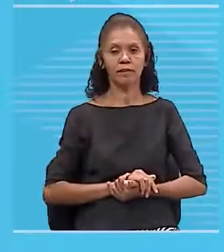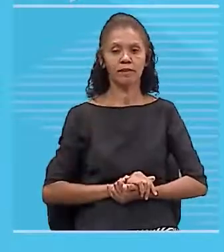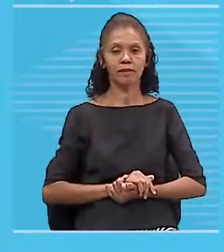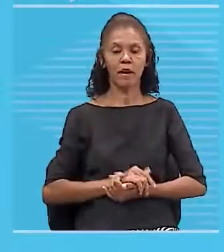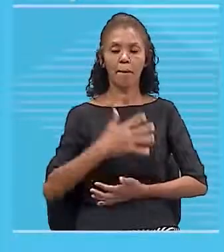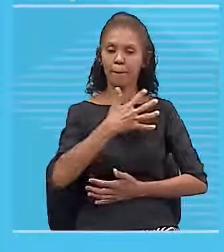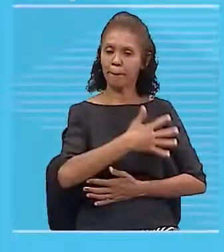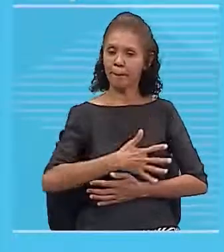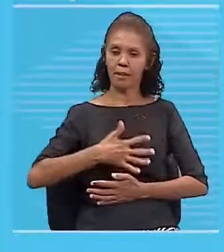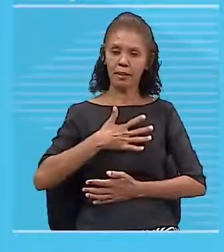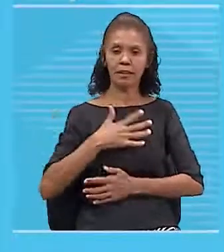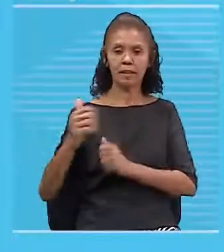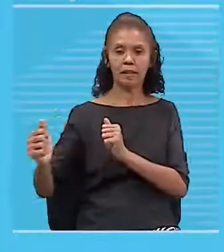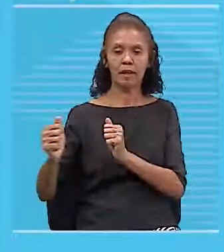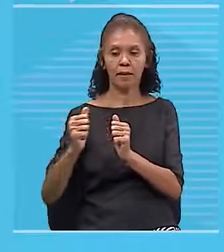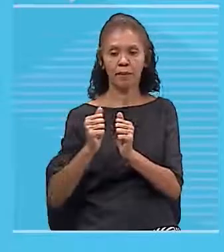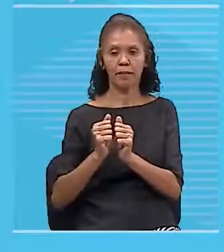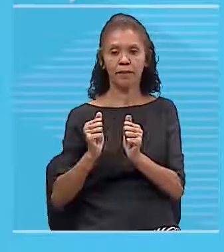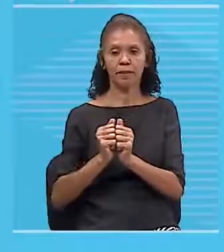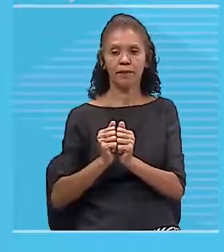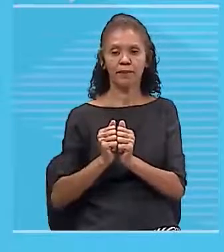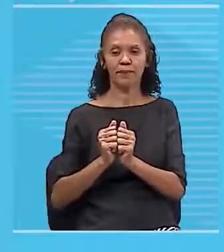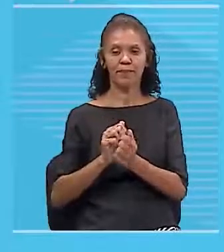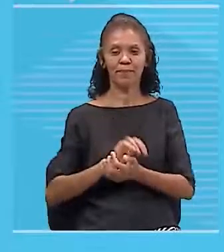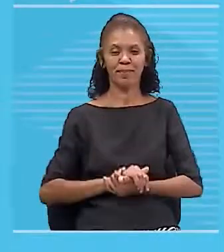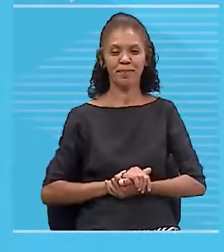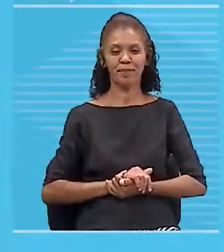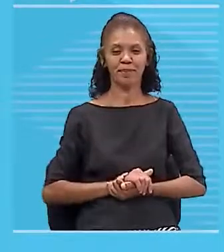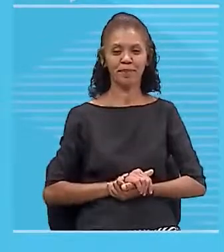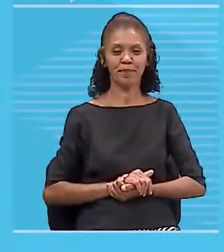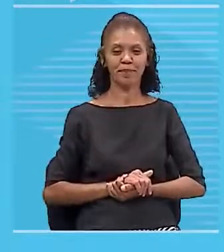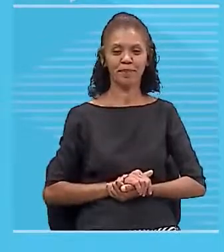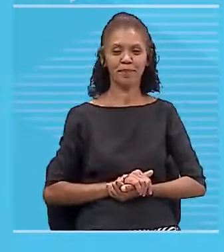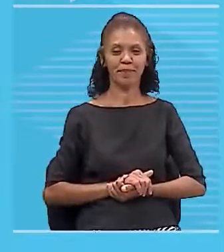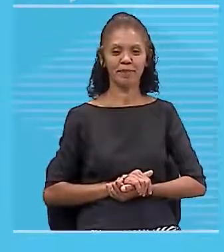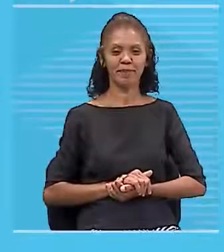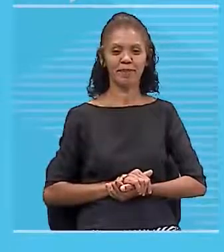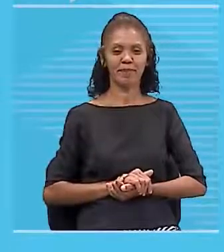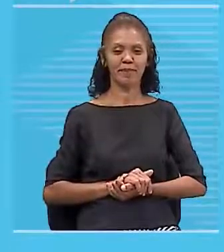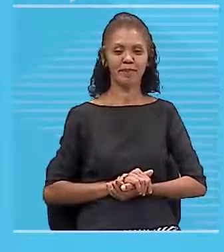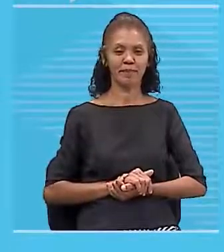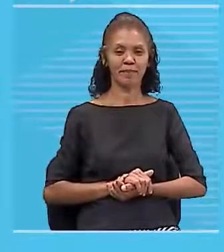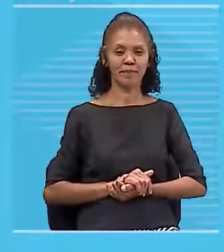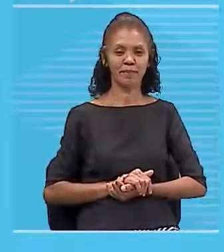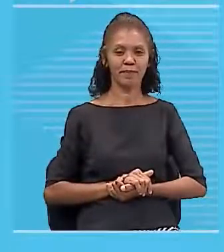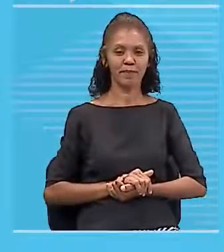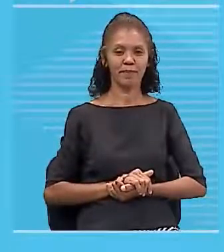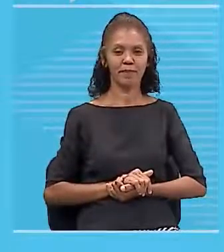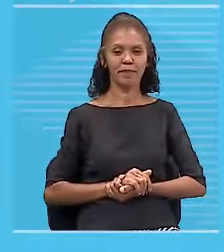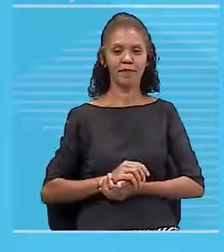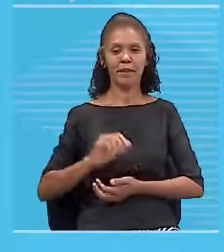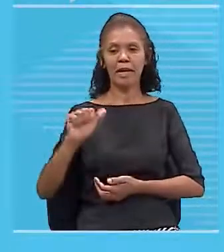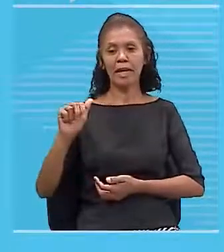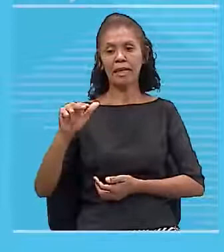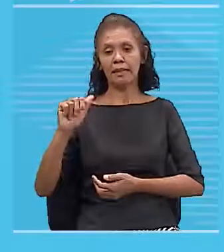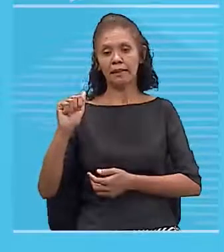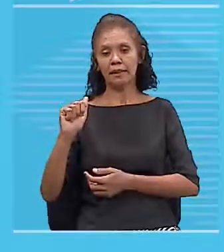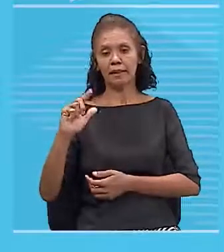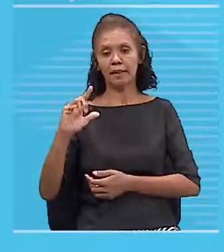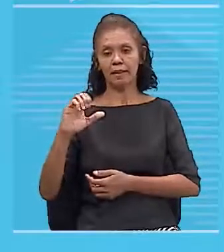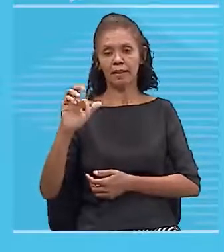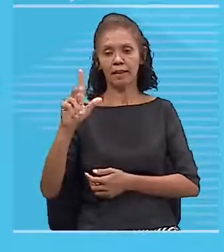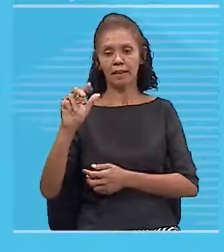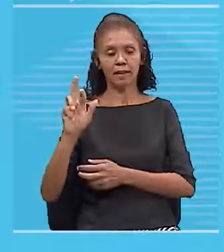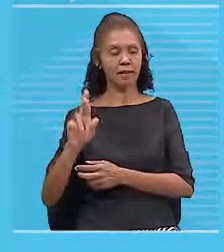prazer tê-la aqui com a gente. E vamos que vamos, né Ana Clara? Ana Clara Amorim de Souza. Vamos lá.